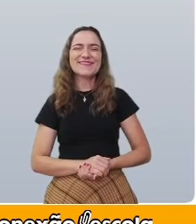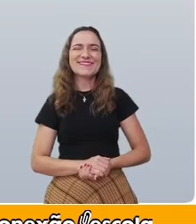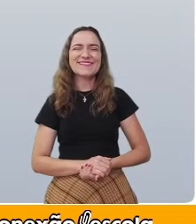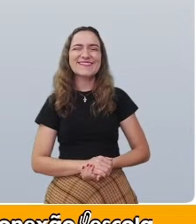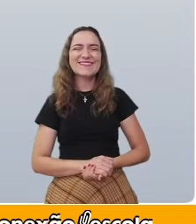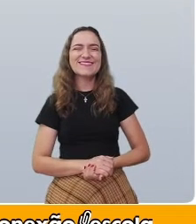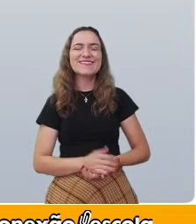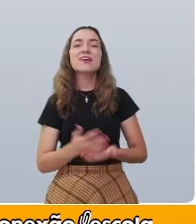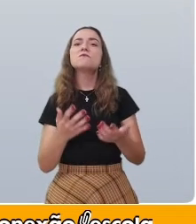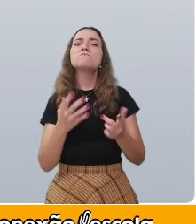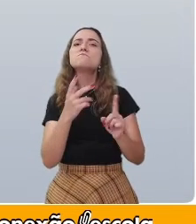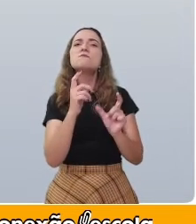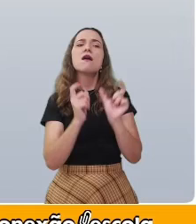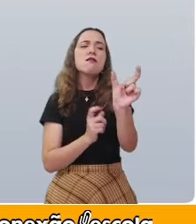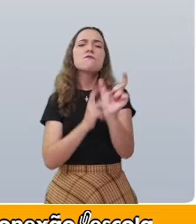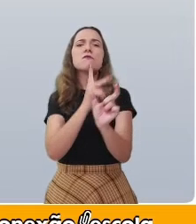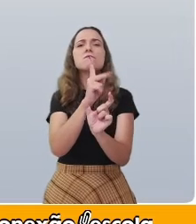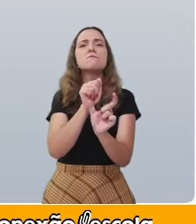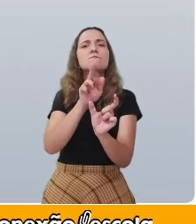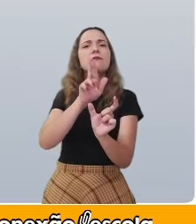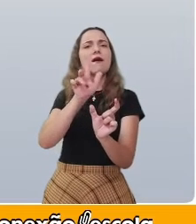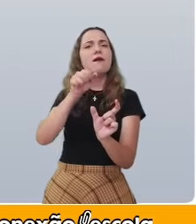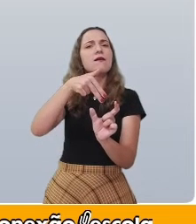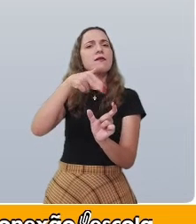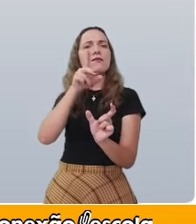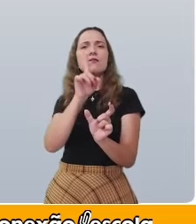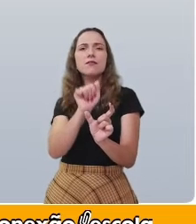Qual é o significado da palavra parlenda?